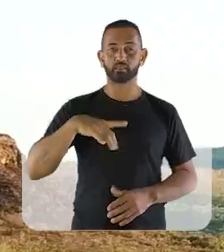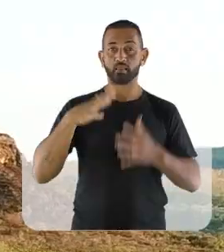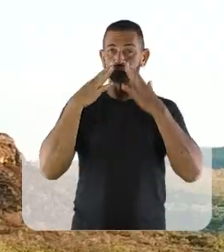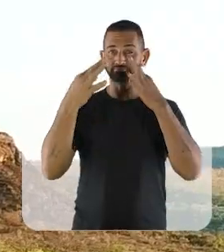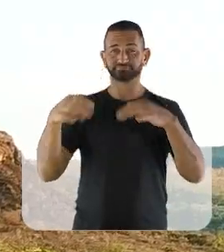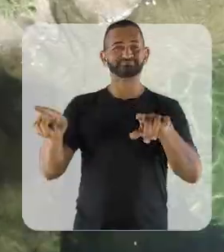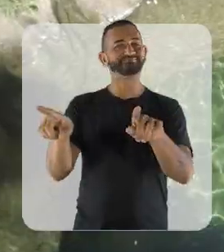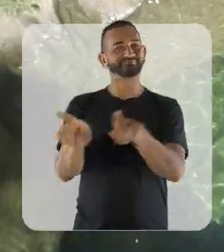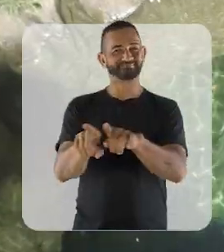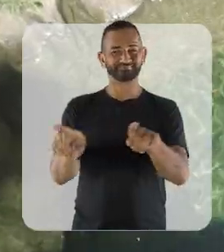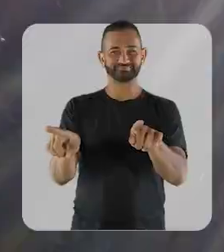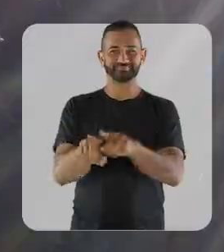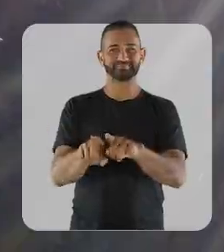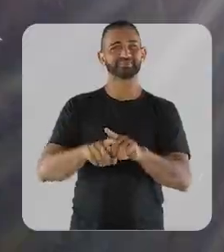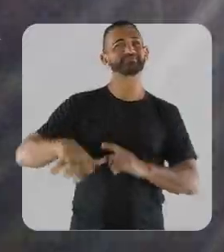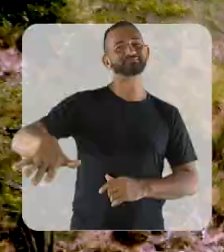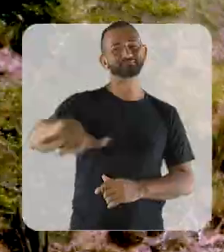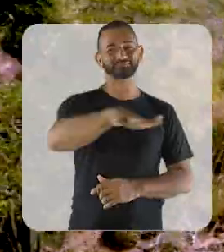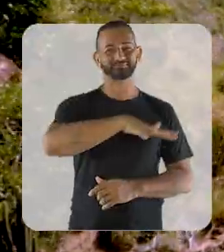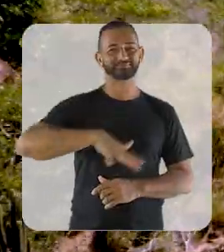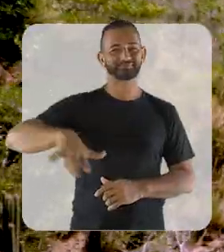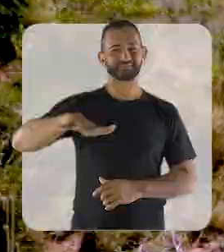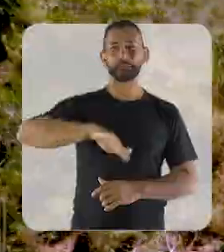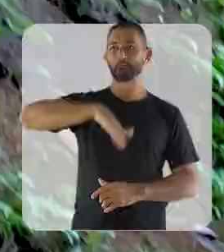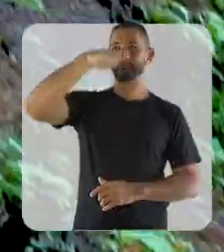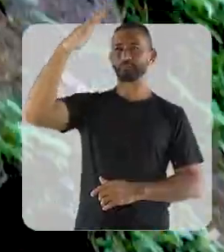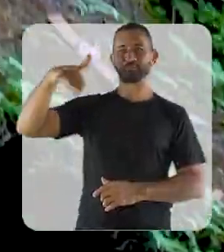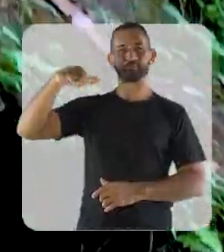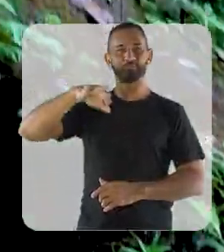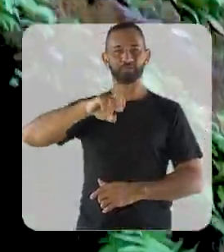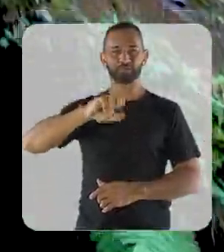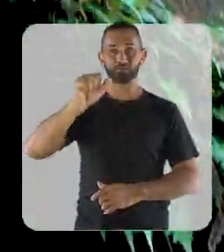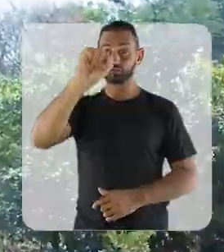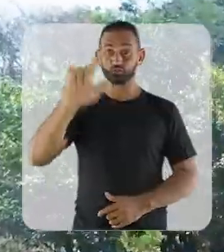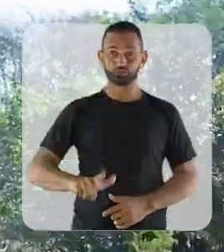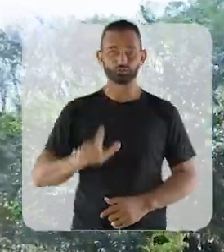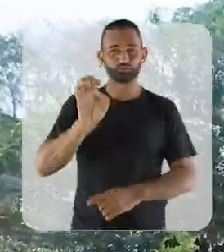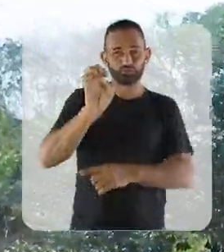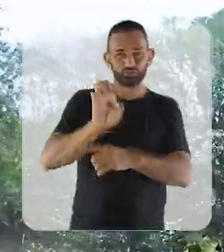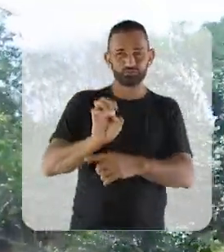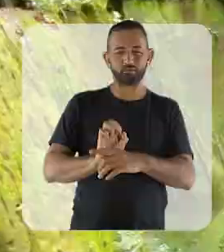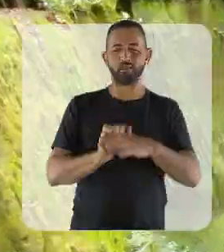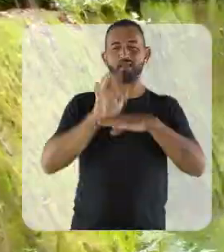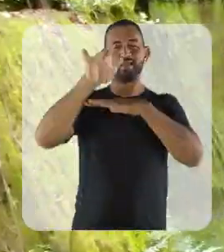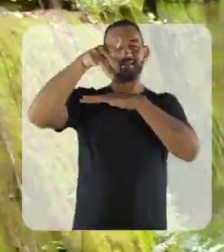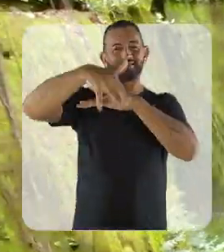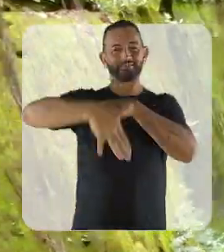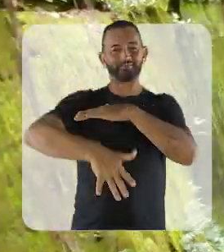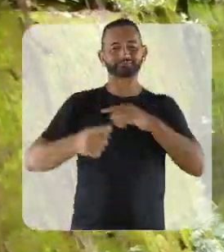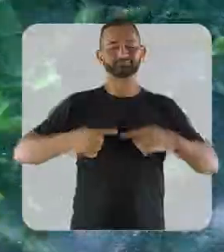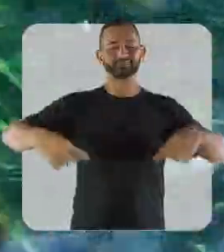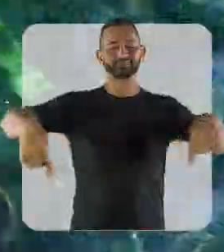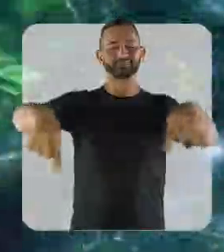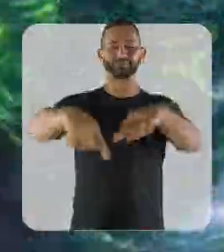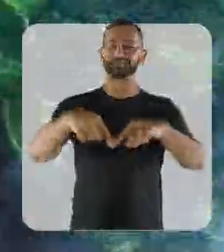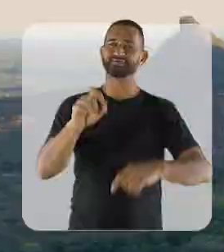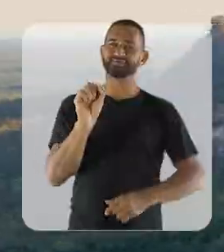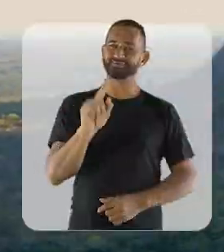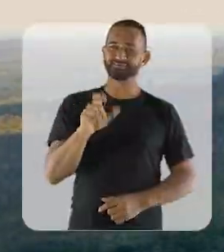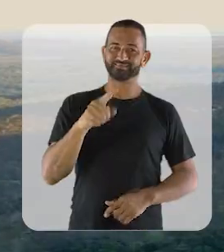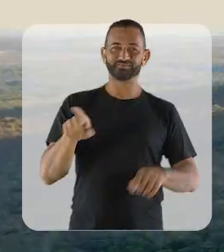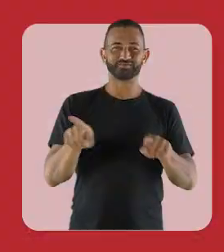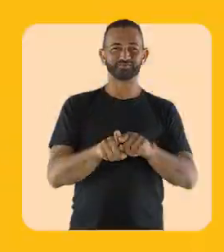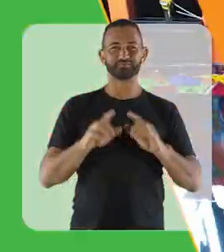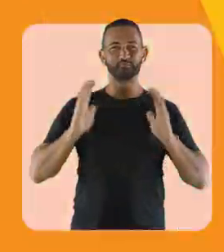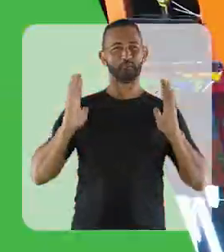atrativos, o Parque Nacional da Chapada das Mesas, mais ao sul do estado, com cachoeiras, lagoas azuis e